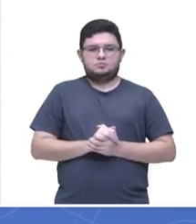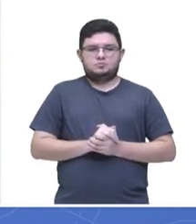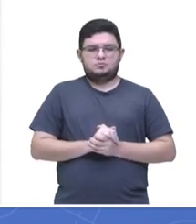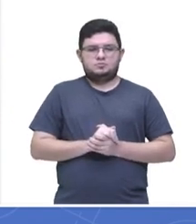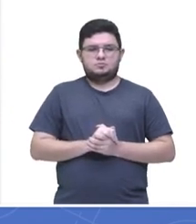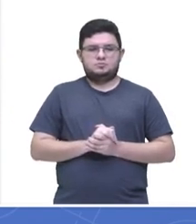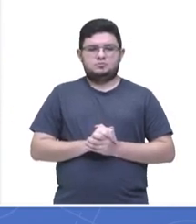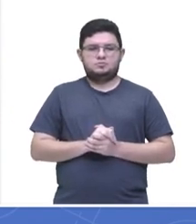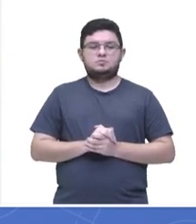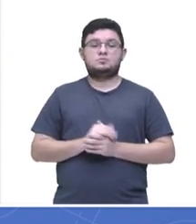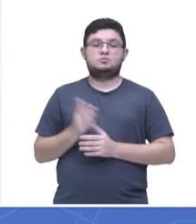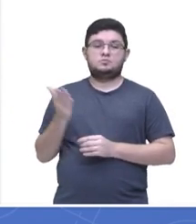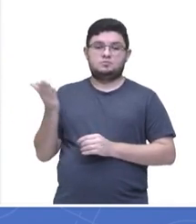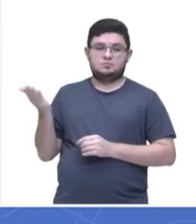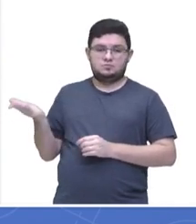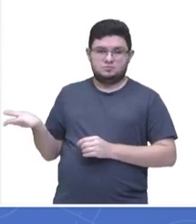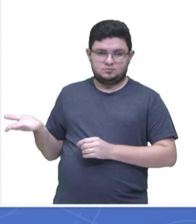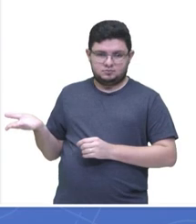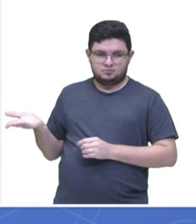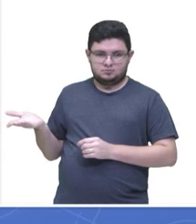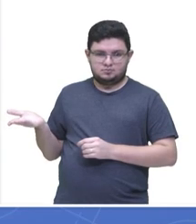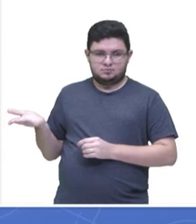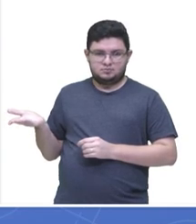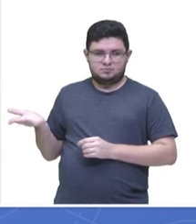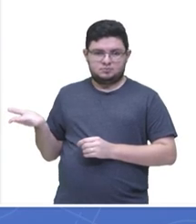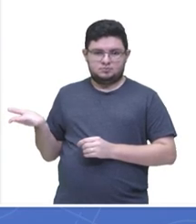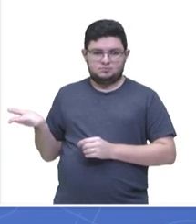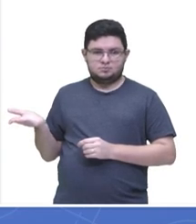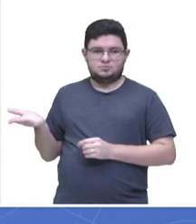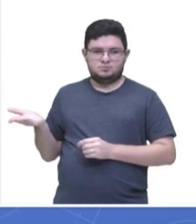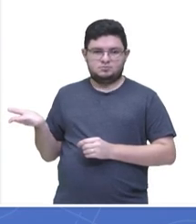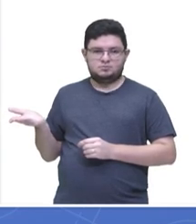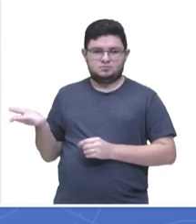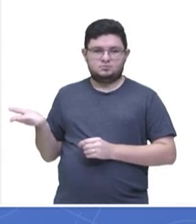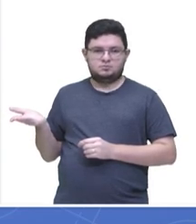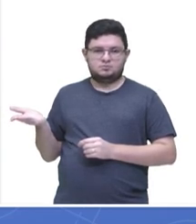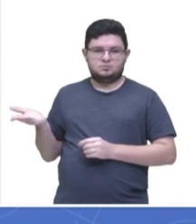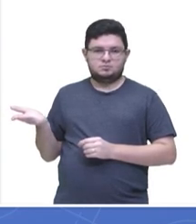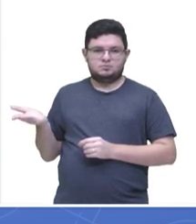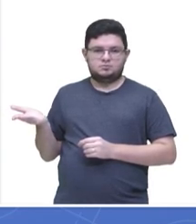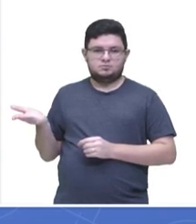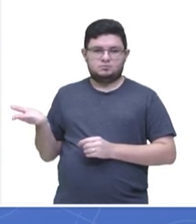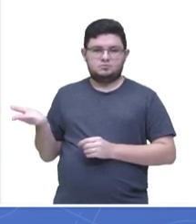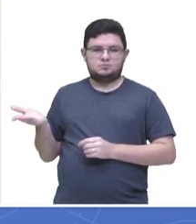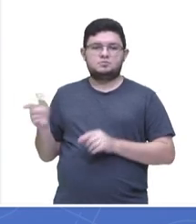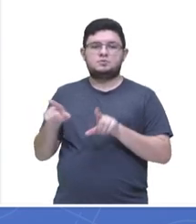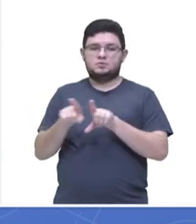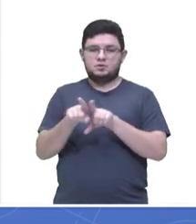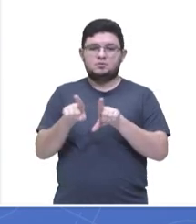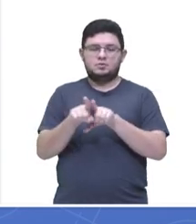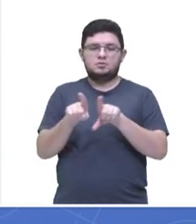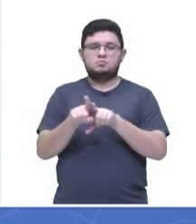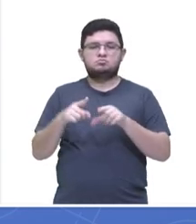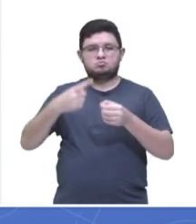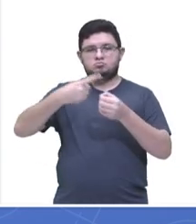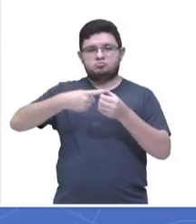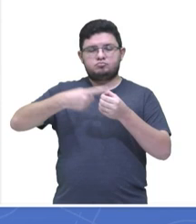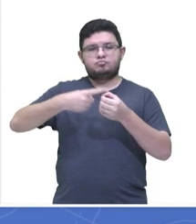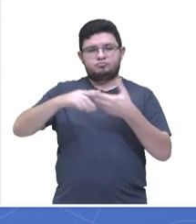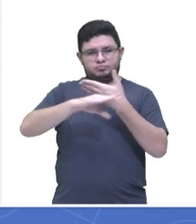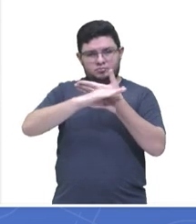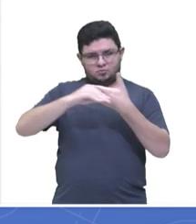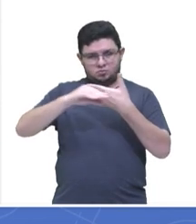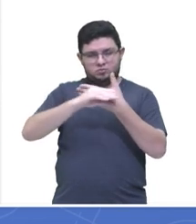A Naila colocou letra A. Naila lá da escola Plínio Ramos Coelho de Humaitá, muito bem, Plínio Ramos Coelho de